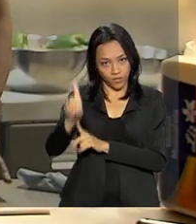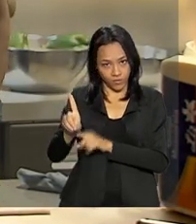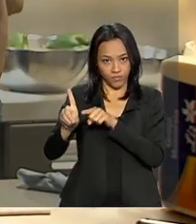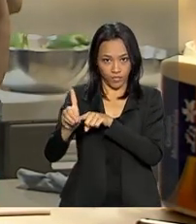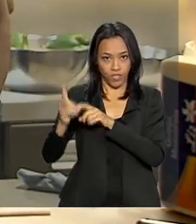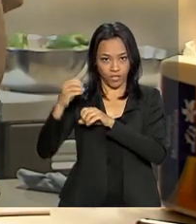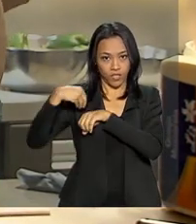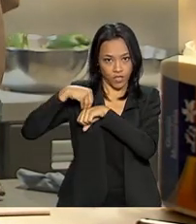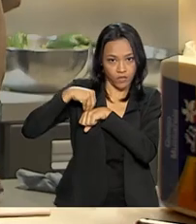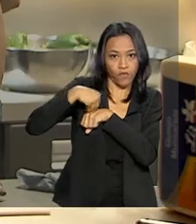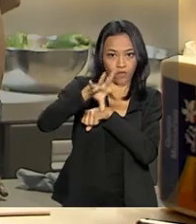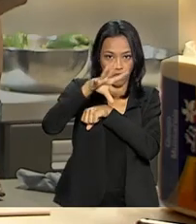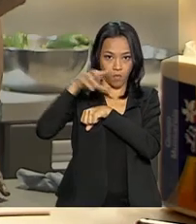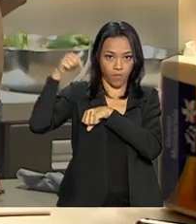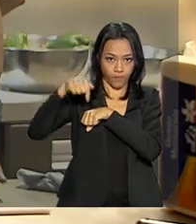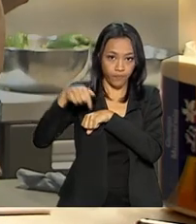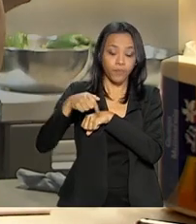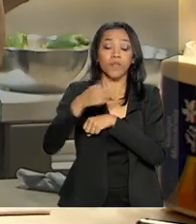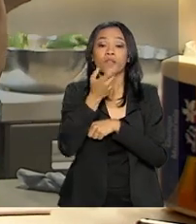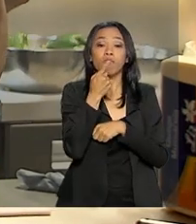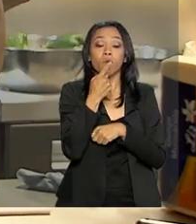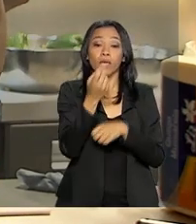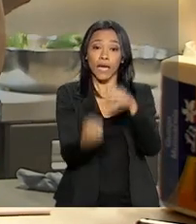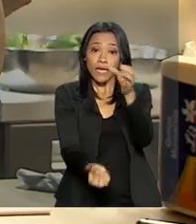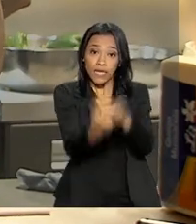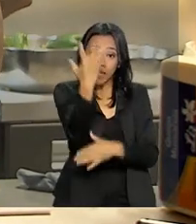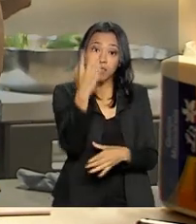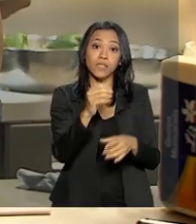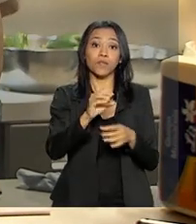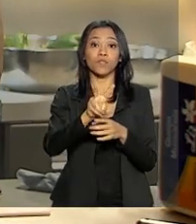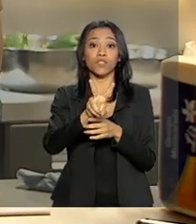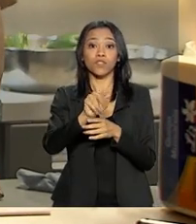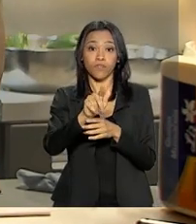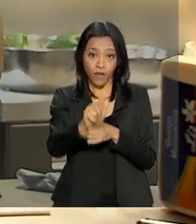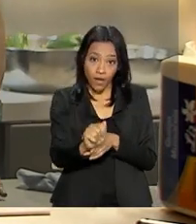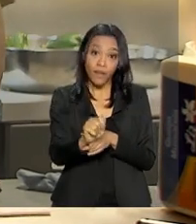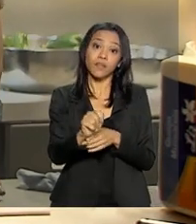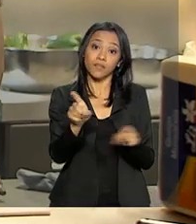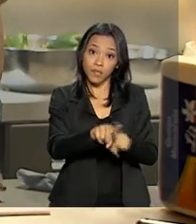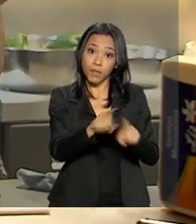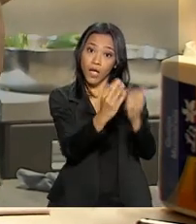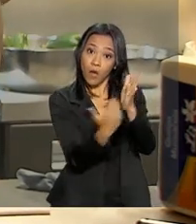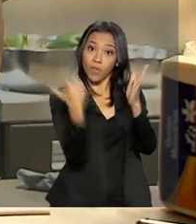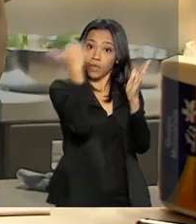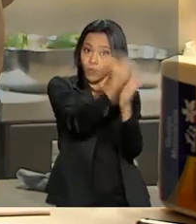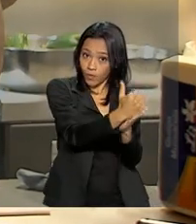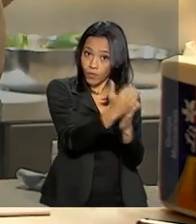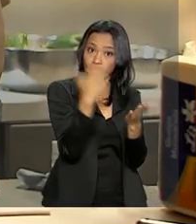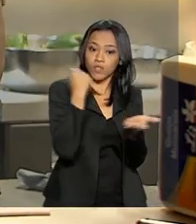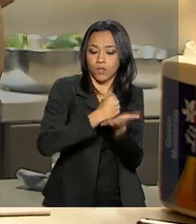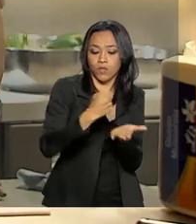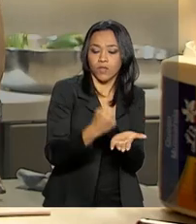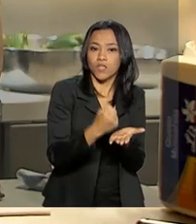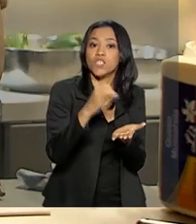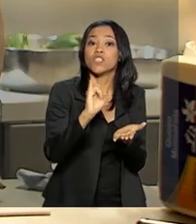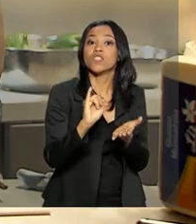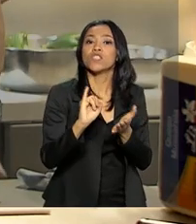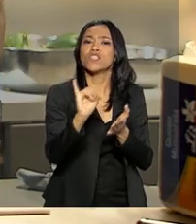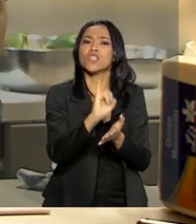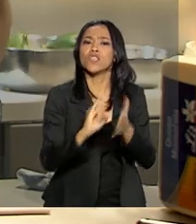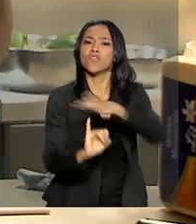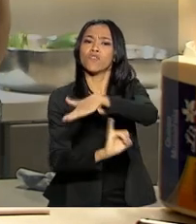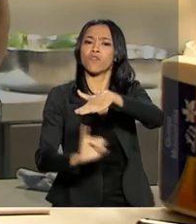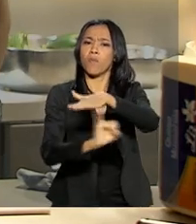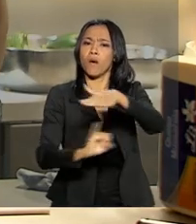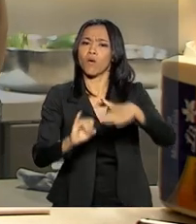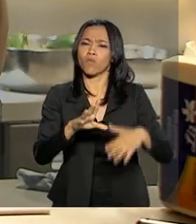CAGED. E mostram ainda que a criação de vagas formais foi superior também à de agosto, quando foram gerados pouco mais